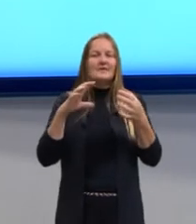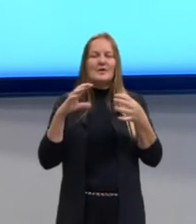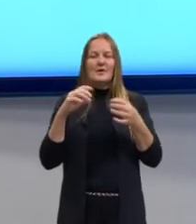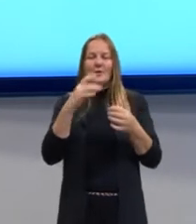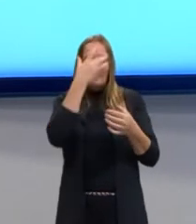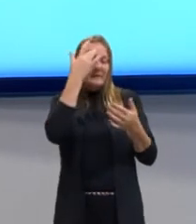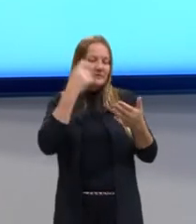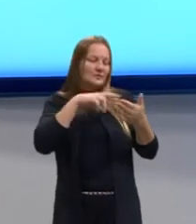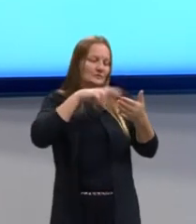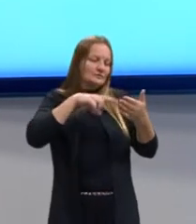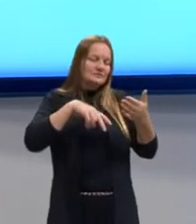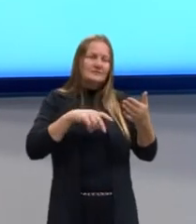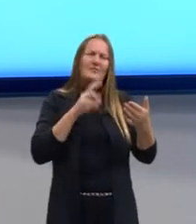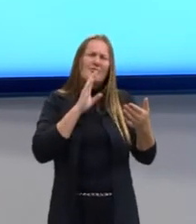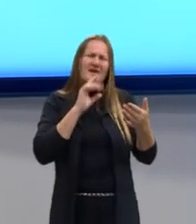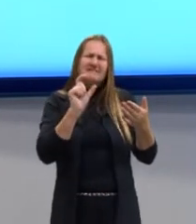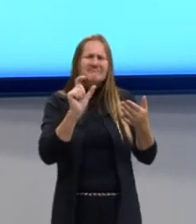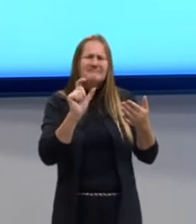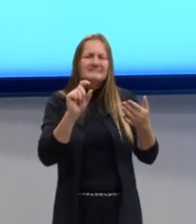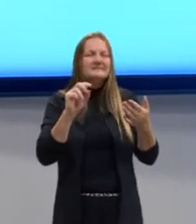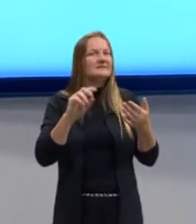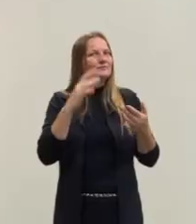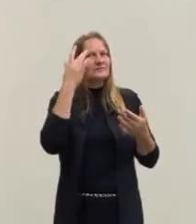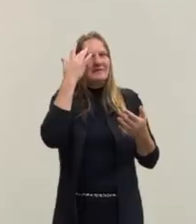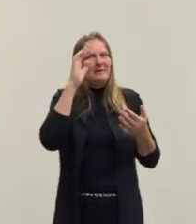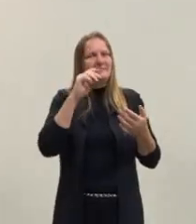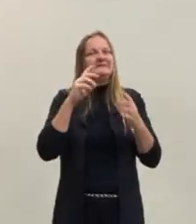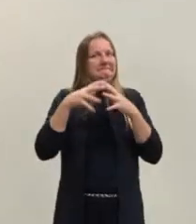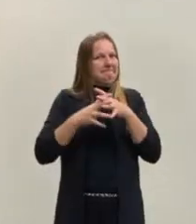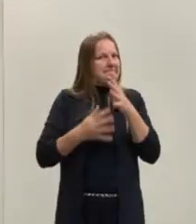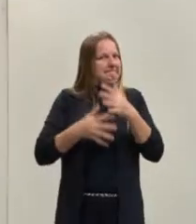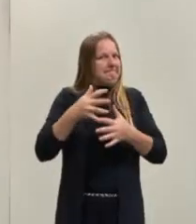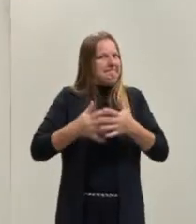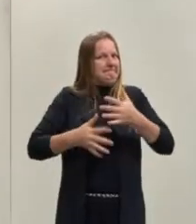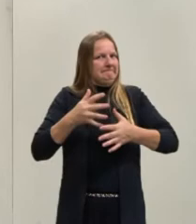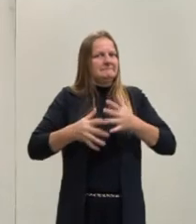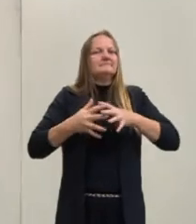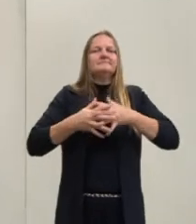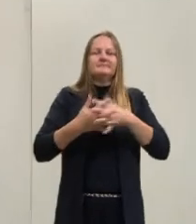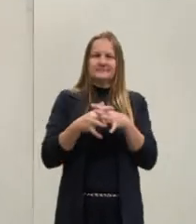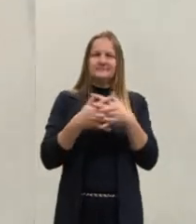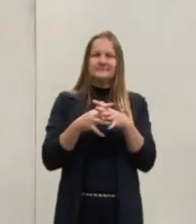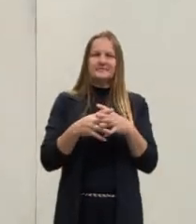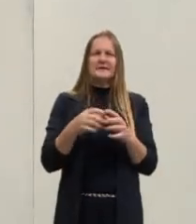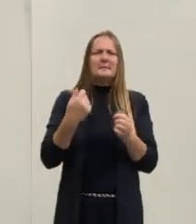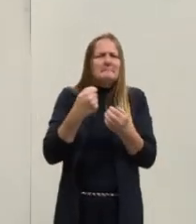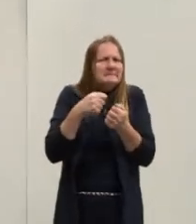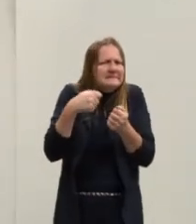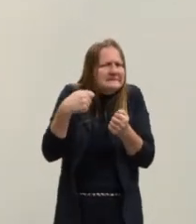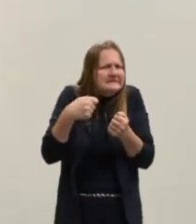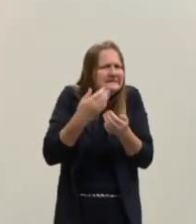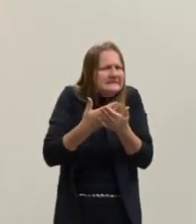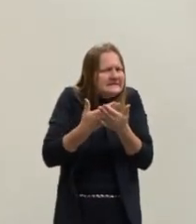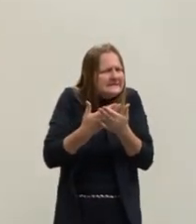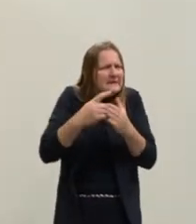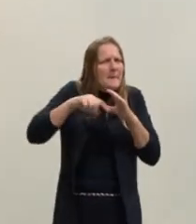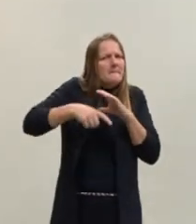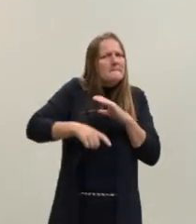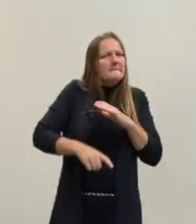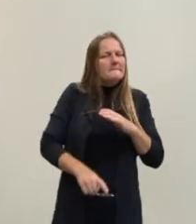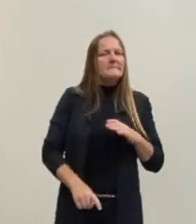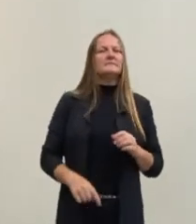esses elementos. Certo? Então é muito importante que o aluno faça um estudo profundo sobre